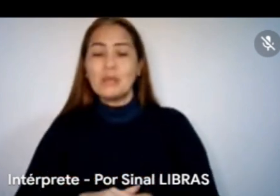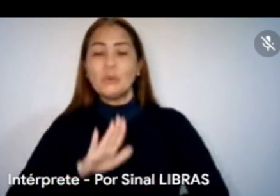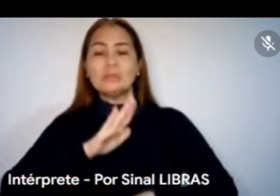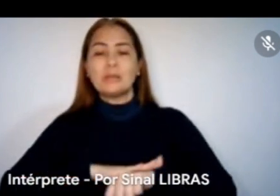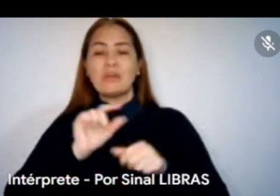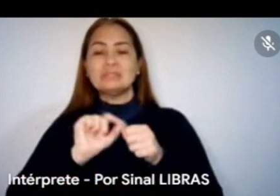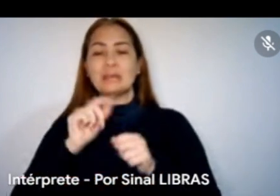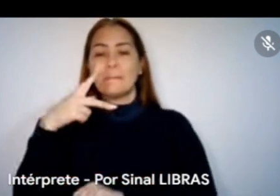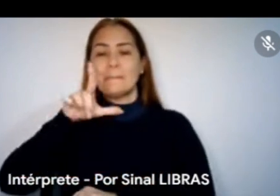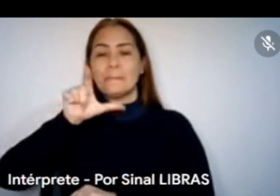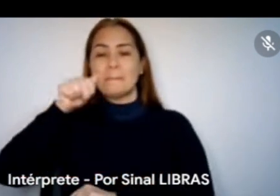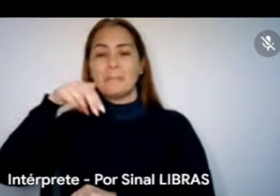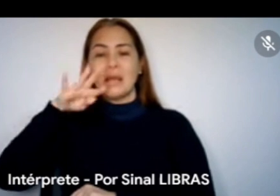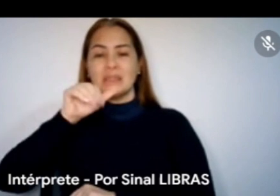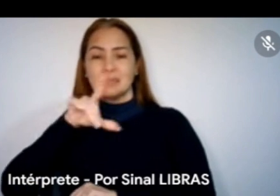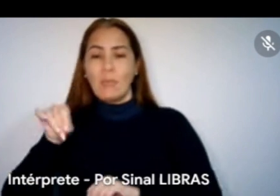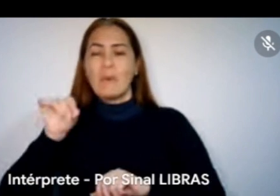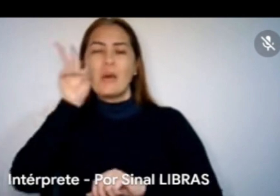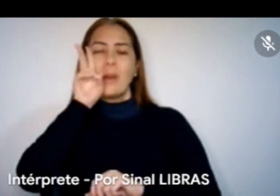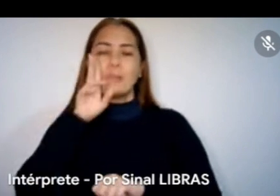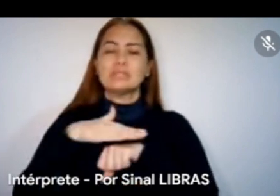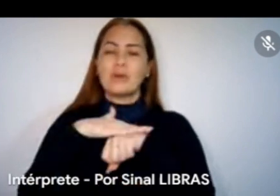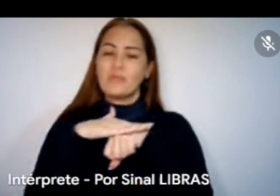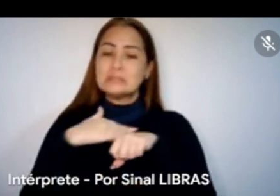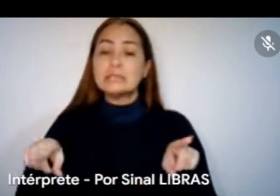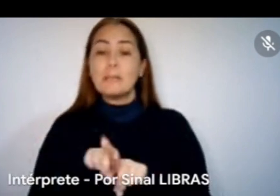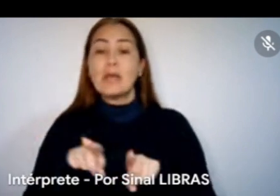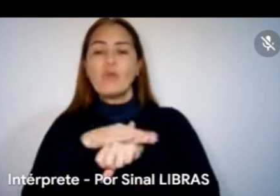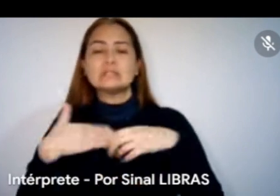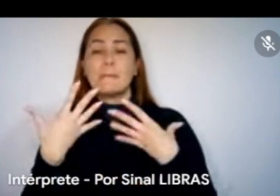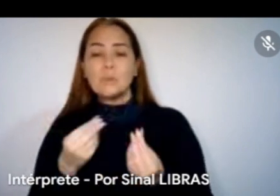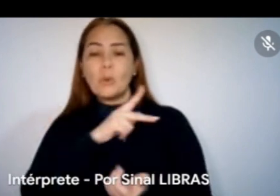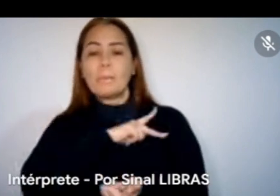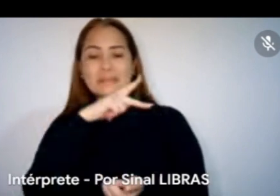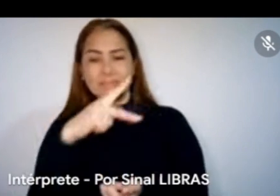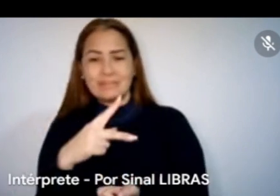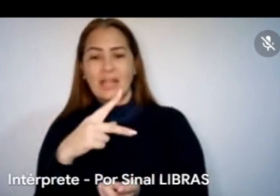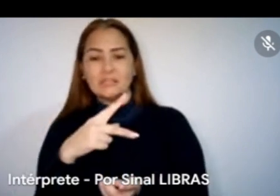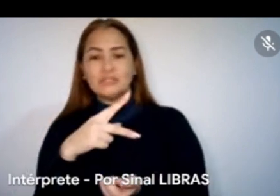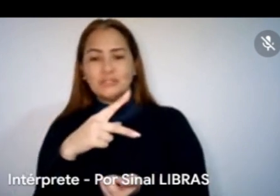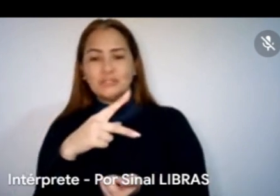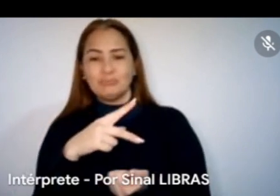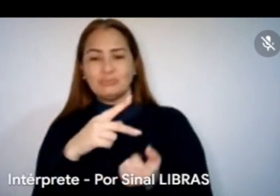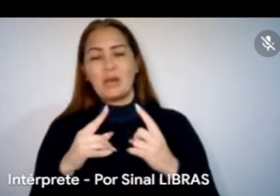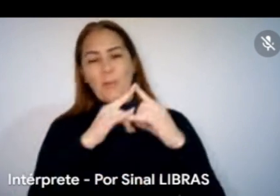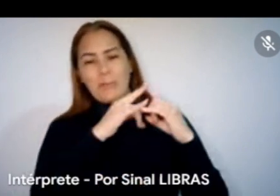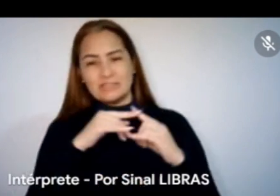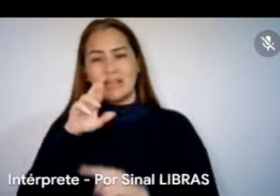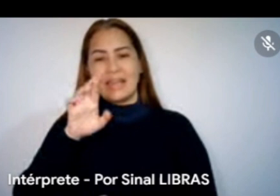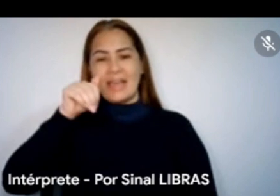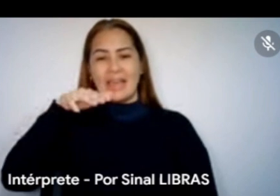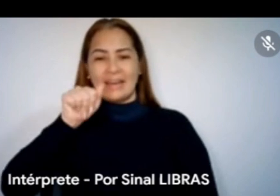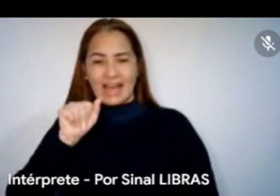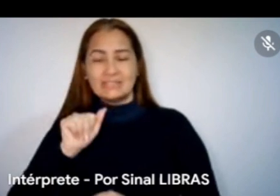tira dúvidas, lembro da gente conversar, conversei bastante com a presidente da cooperativa também, com a Renata, nesse momento agora, mais